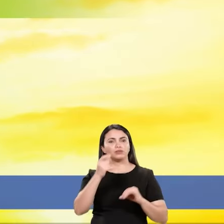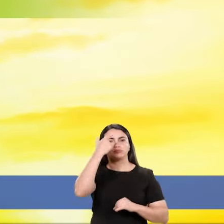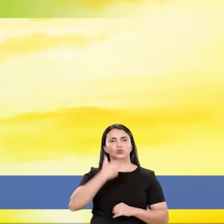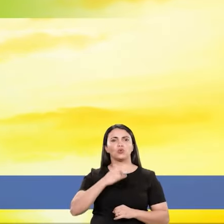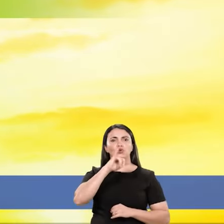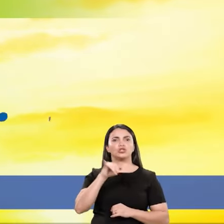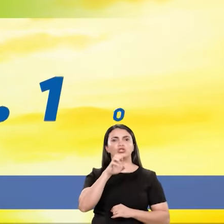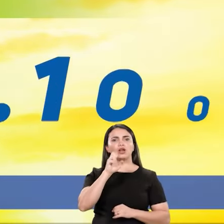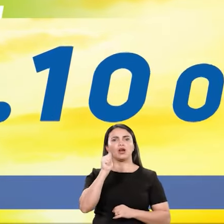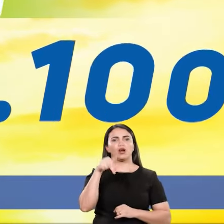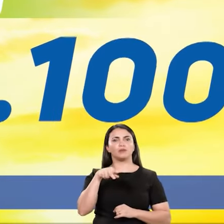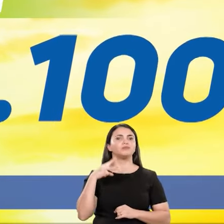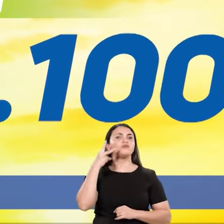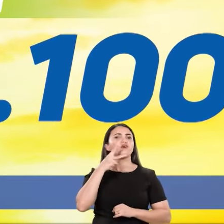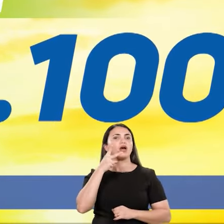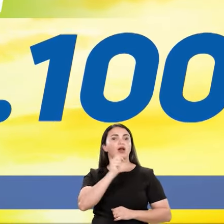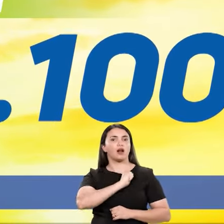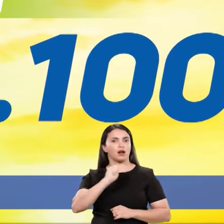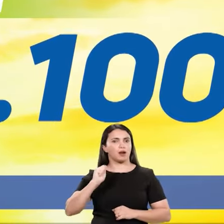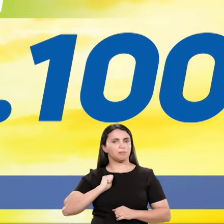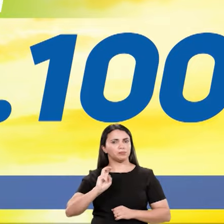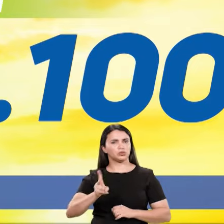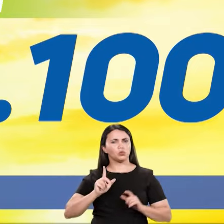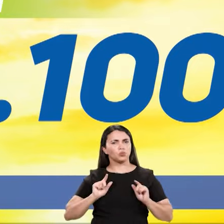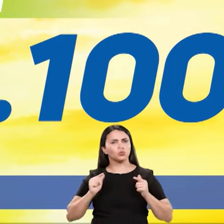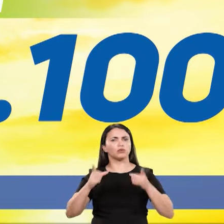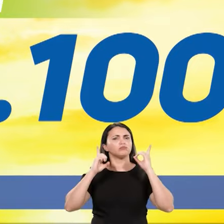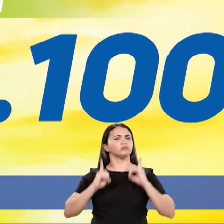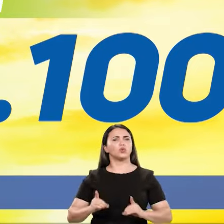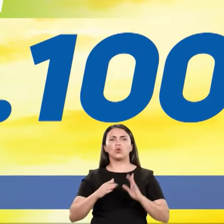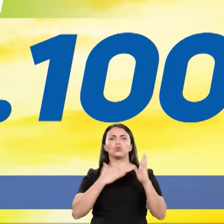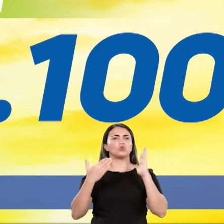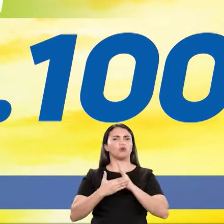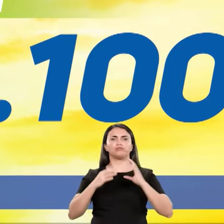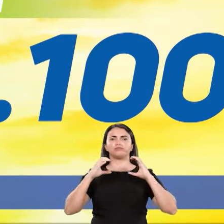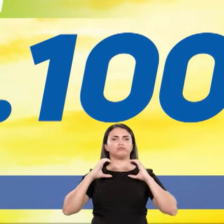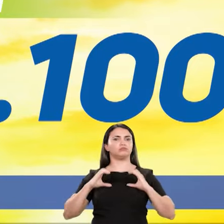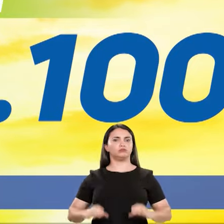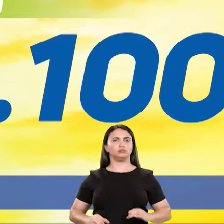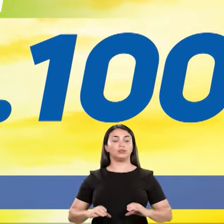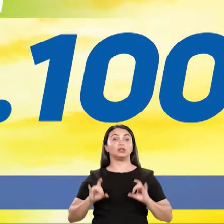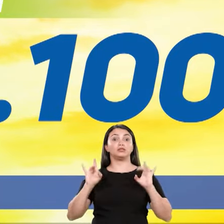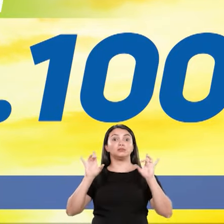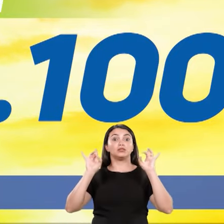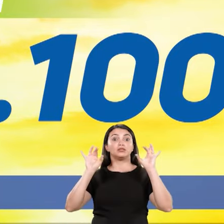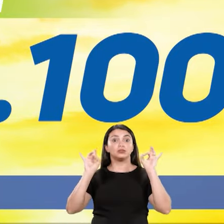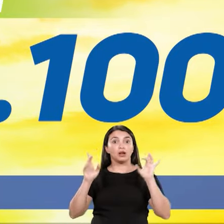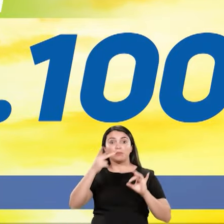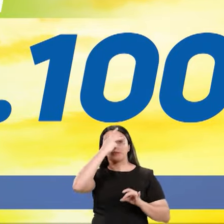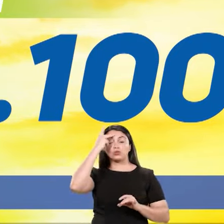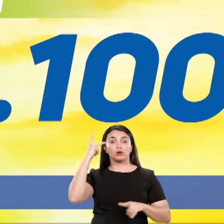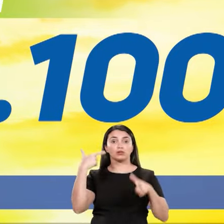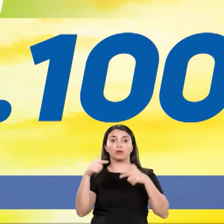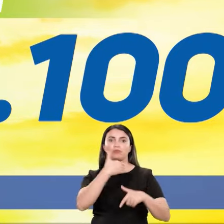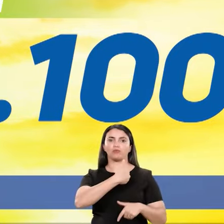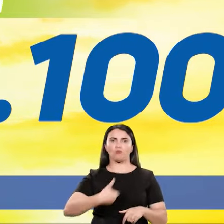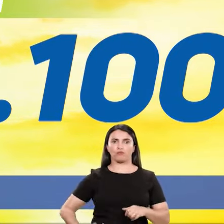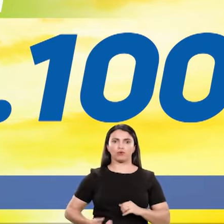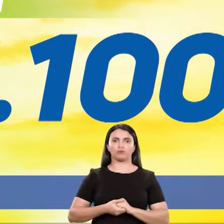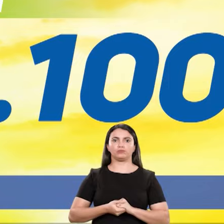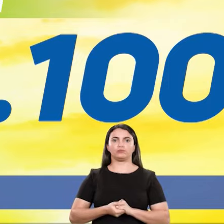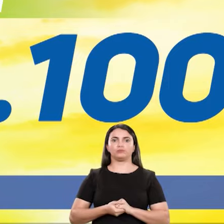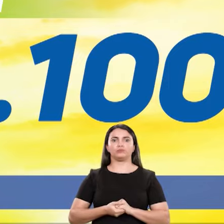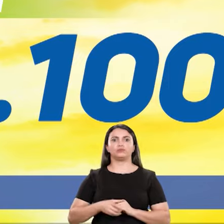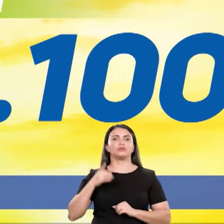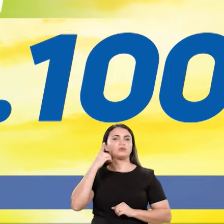Olá, sou Gena Carlos, vereador por Anápolis. E sempre lutei pelos direitos de todos os cidadãos. Em especial dos servidores públicos.